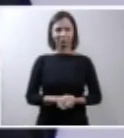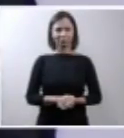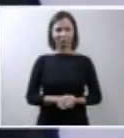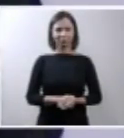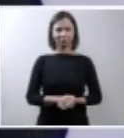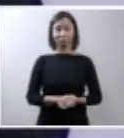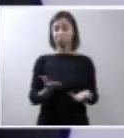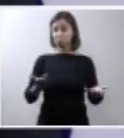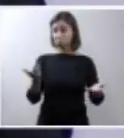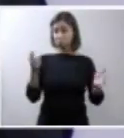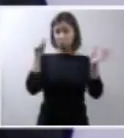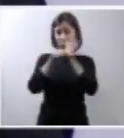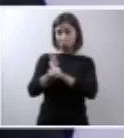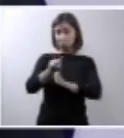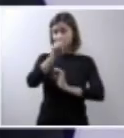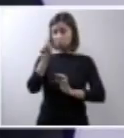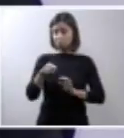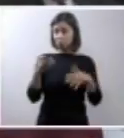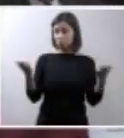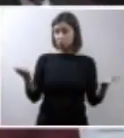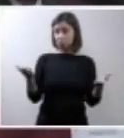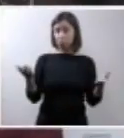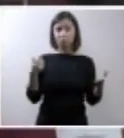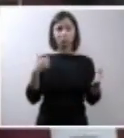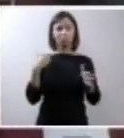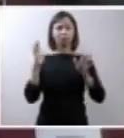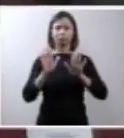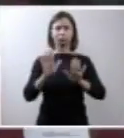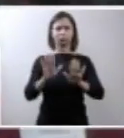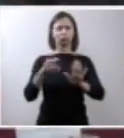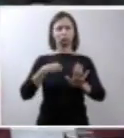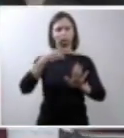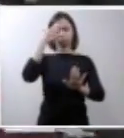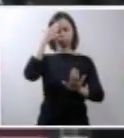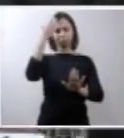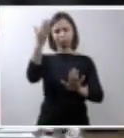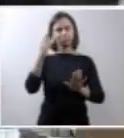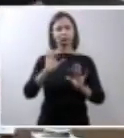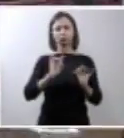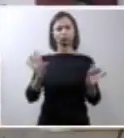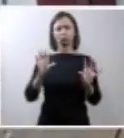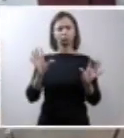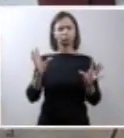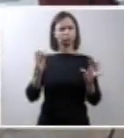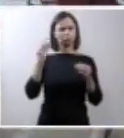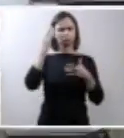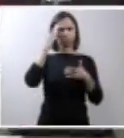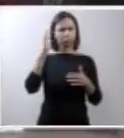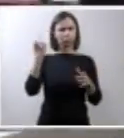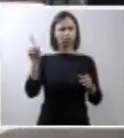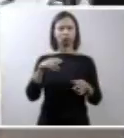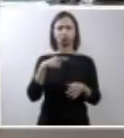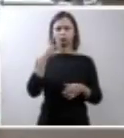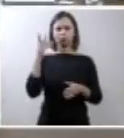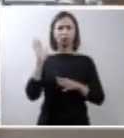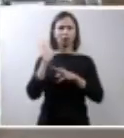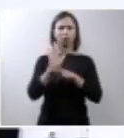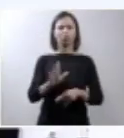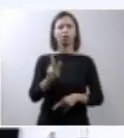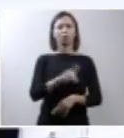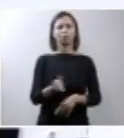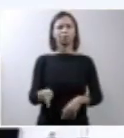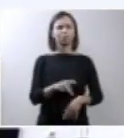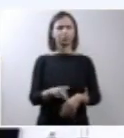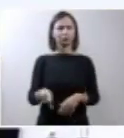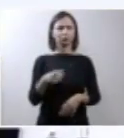Algum pedido de esclarecimento, doutor Luiz Roberto? Não, pelo contrário, eu agradeço a colaboração imensa da professora Lia